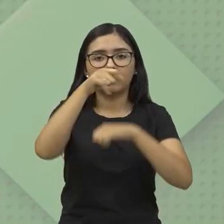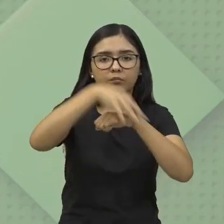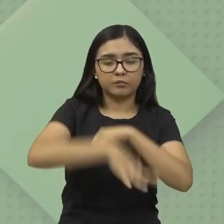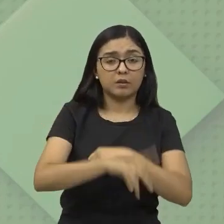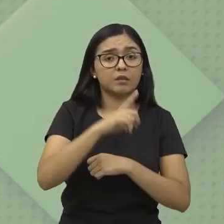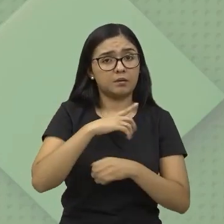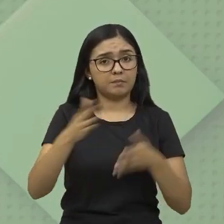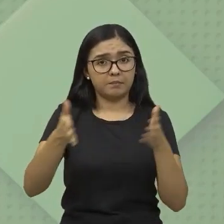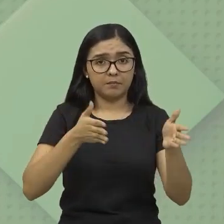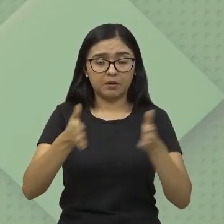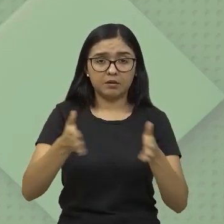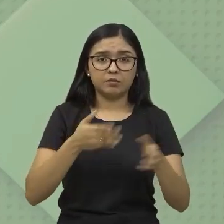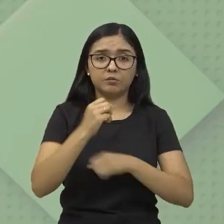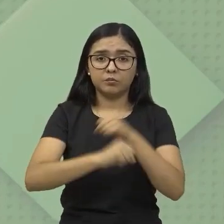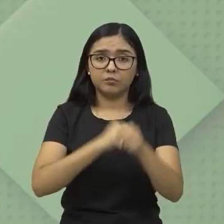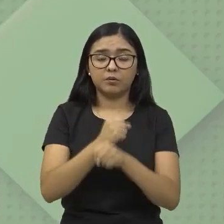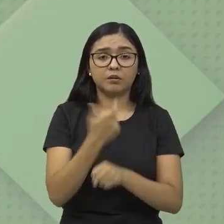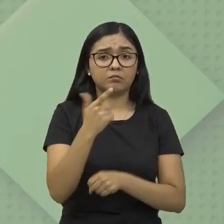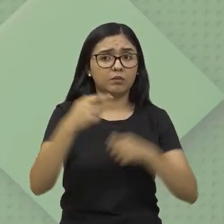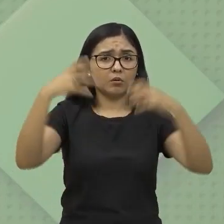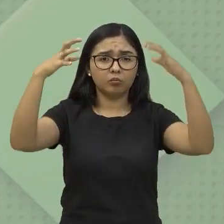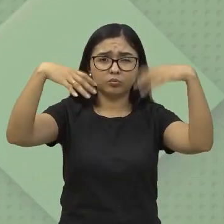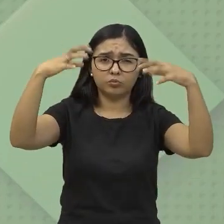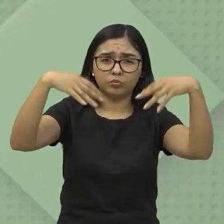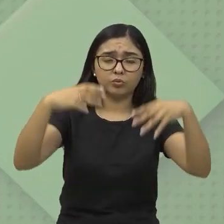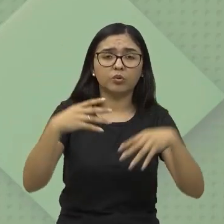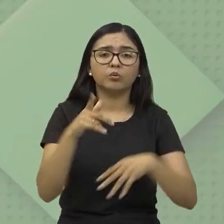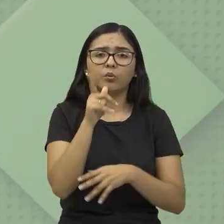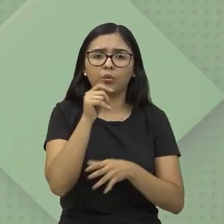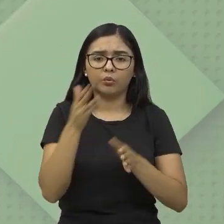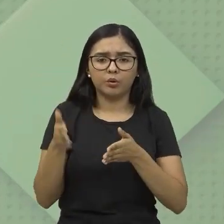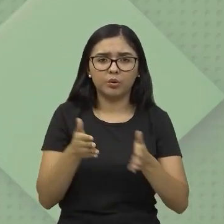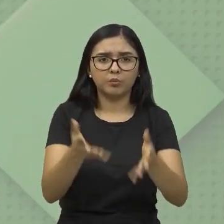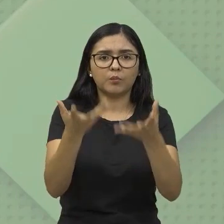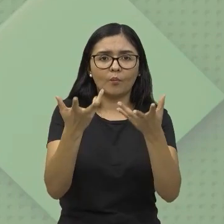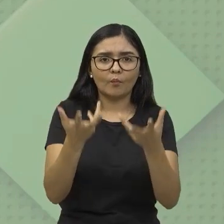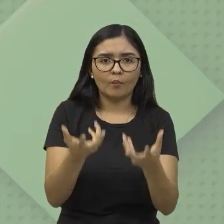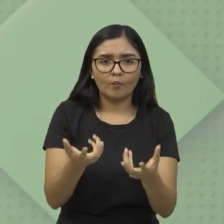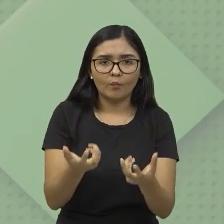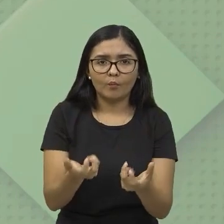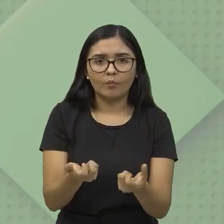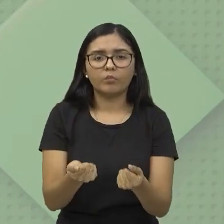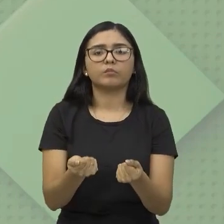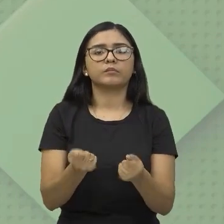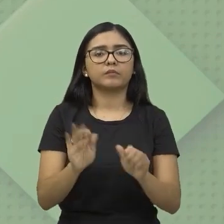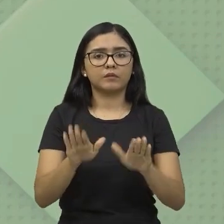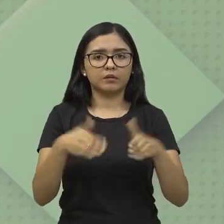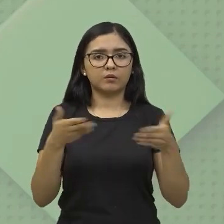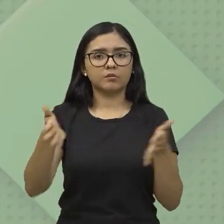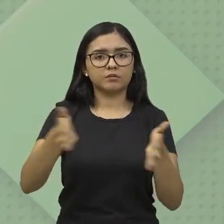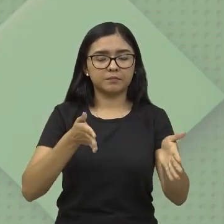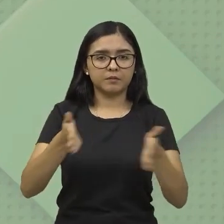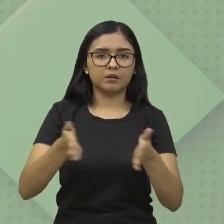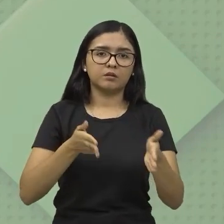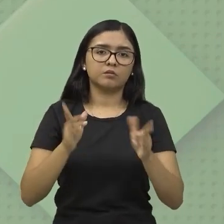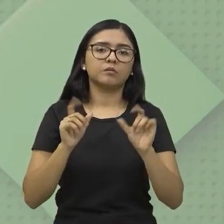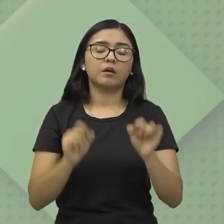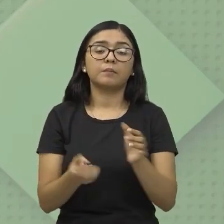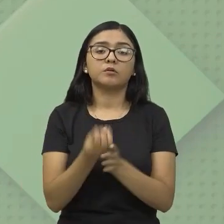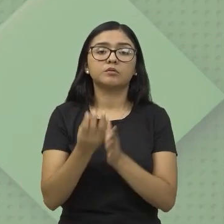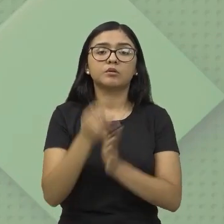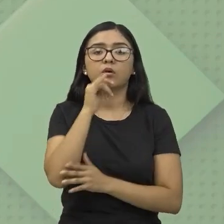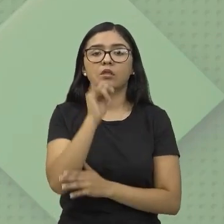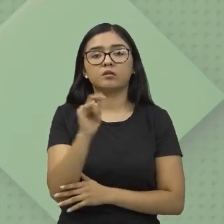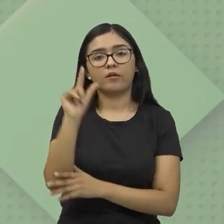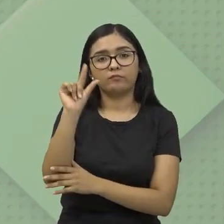períodos do ano que não vai ter muitas chuvas, que aqueles rios vão estar mais baixos, então, nesses ambientes, a geração de energia vai